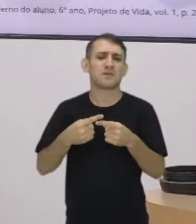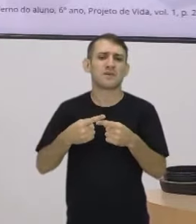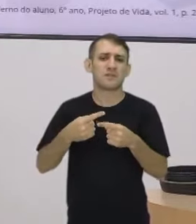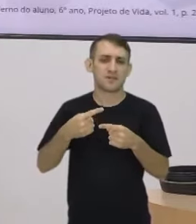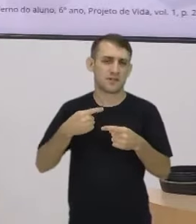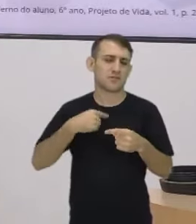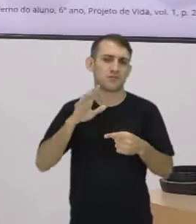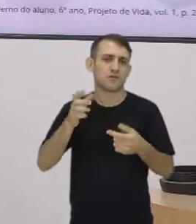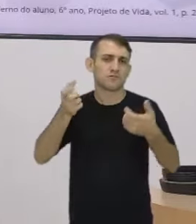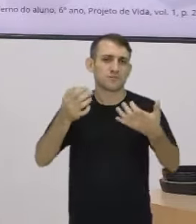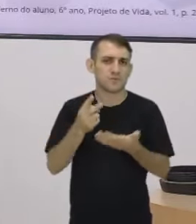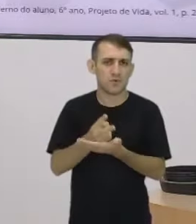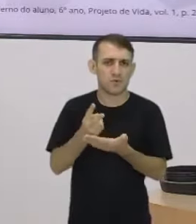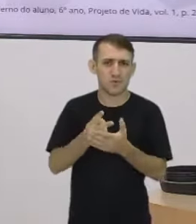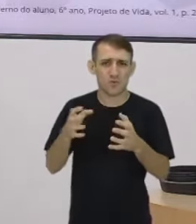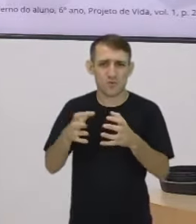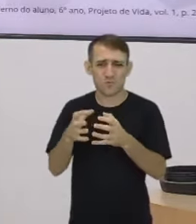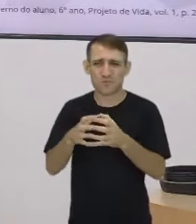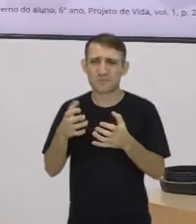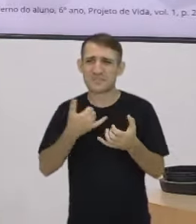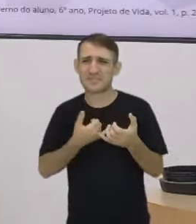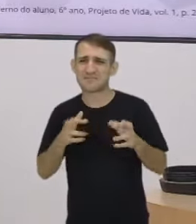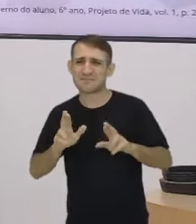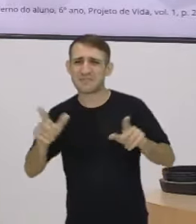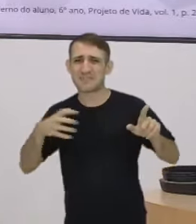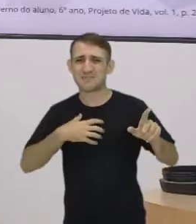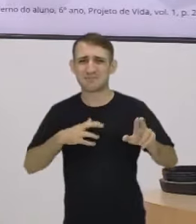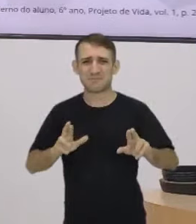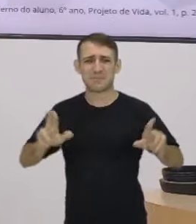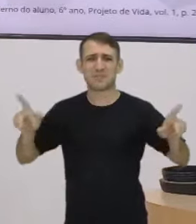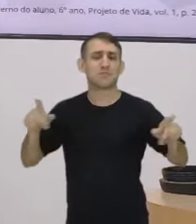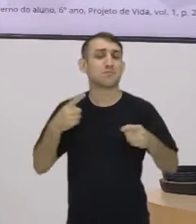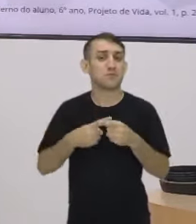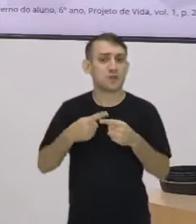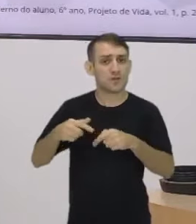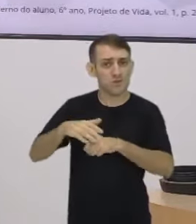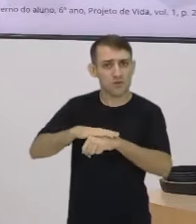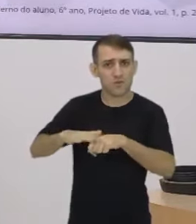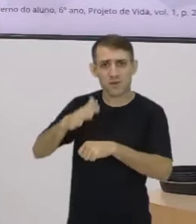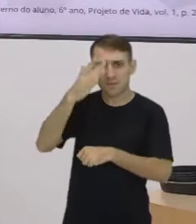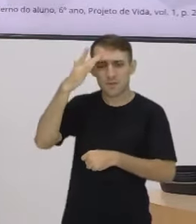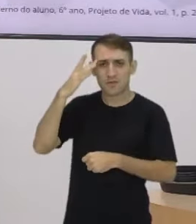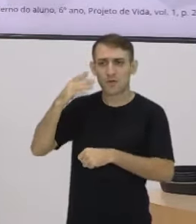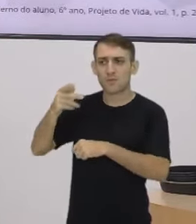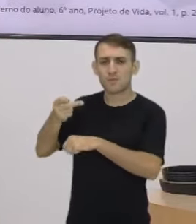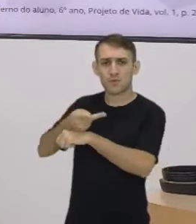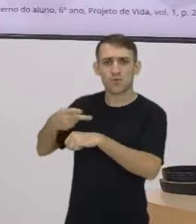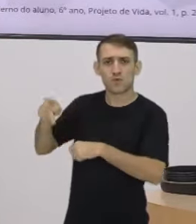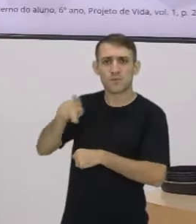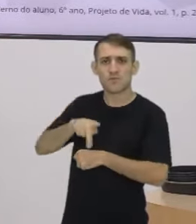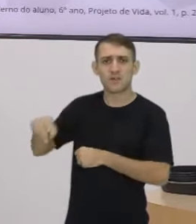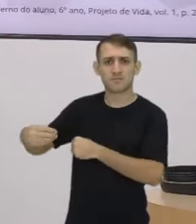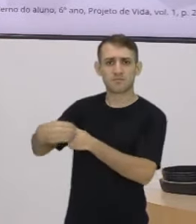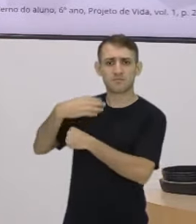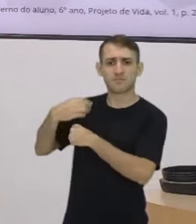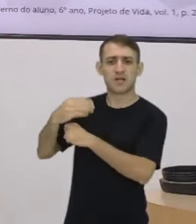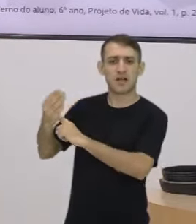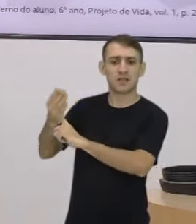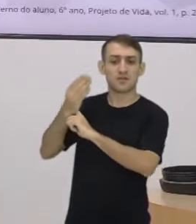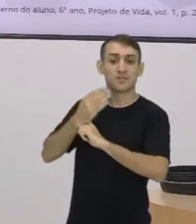dando continuidade com a mesma turma, mas tá muito monótono. Então, por quê? Conversa com alguém, busca o seu professor orientador